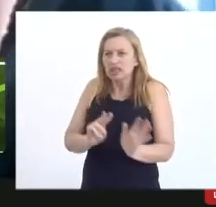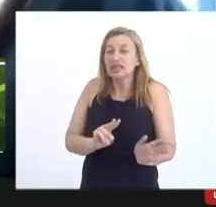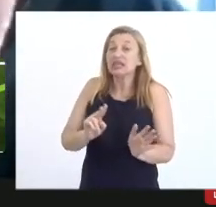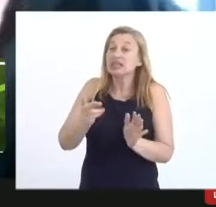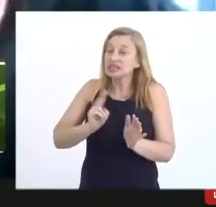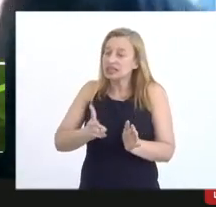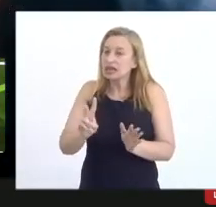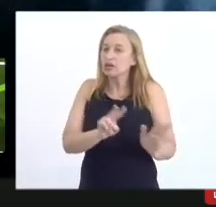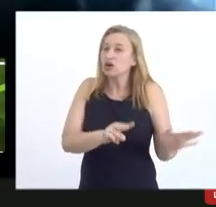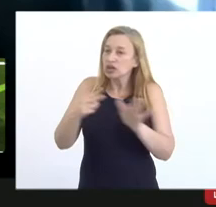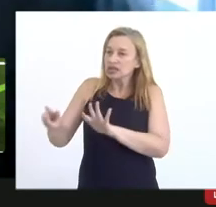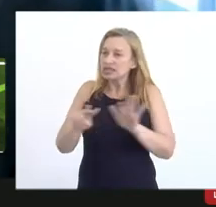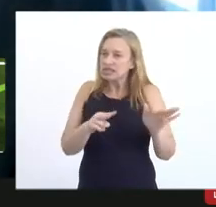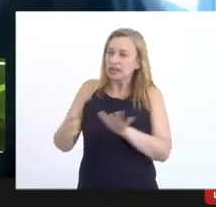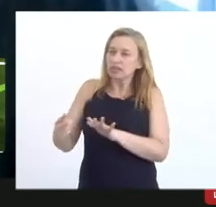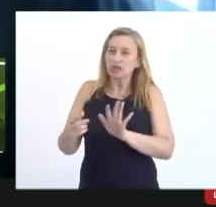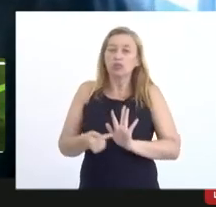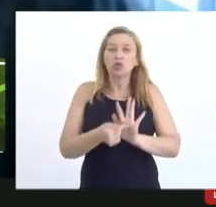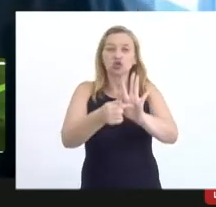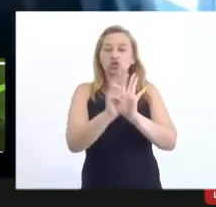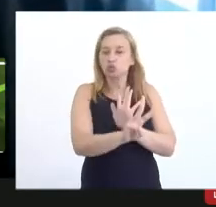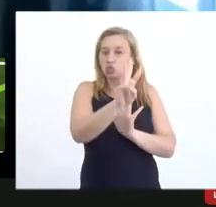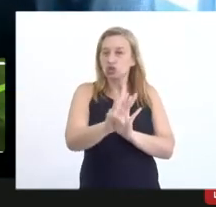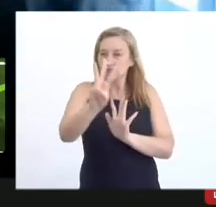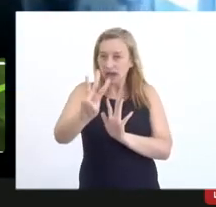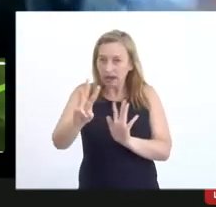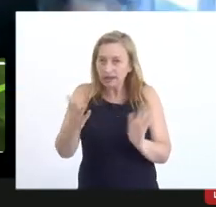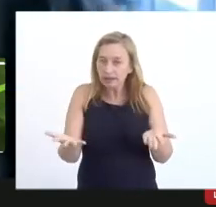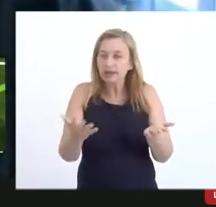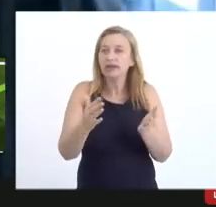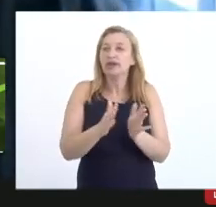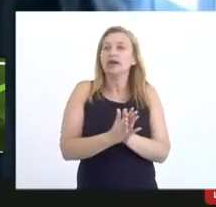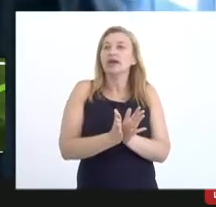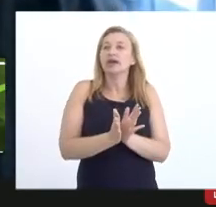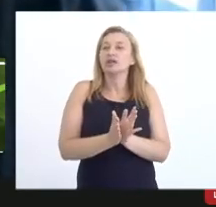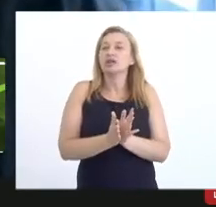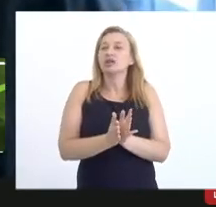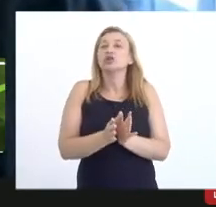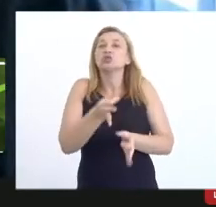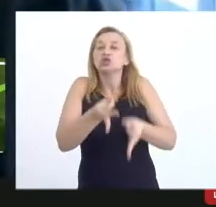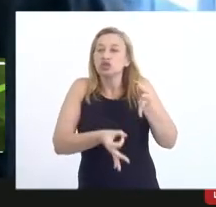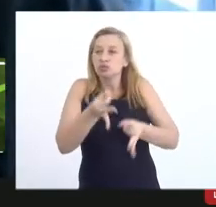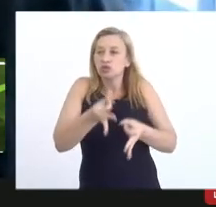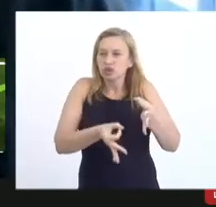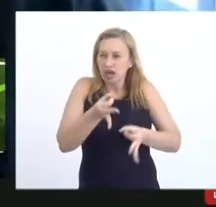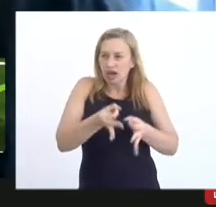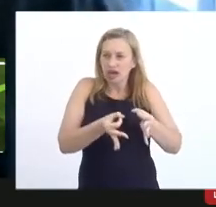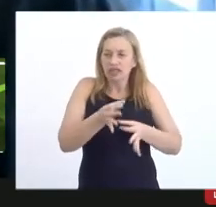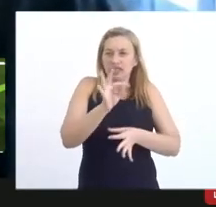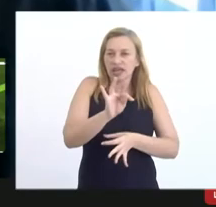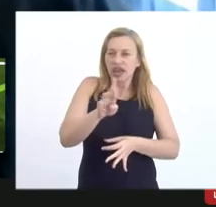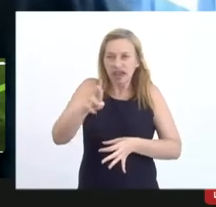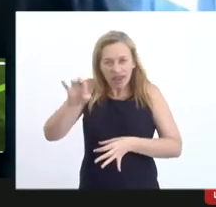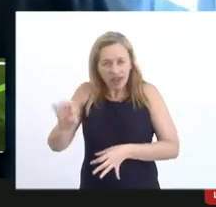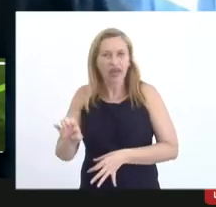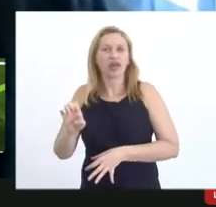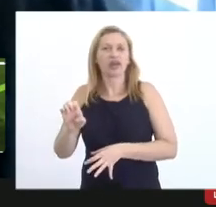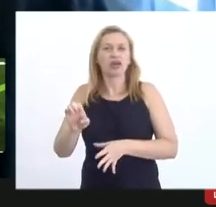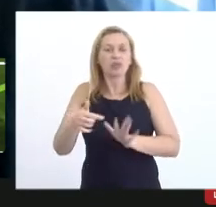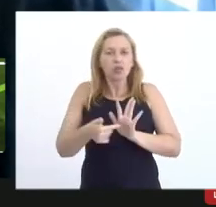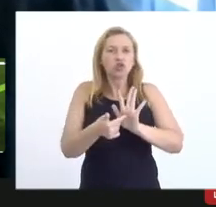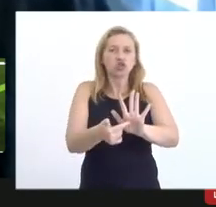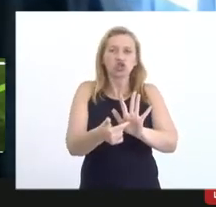as suas contas no site no caso do do tribunal regional do TRE né tribunal regional